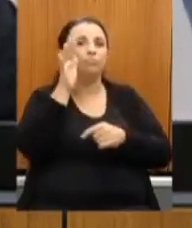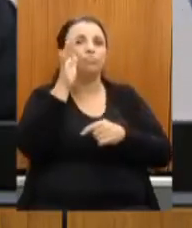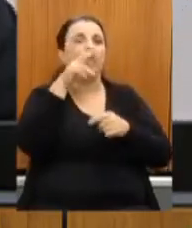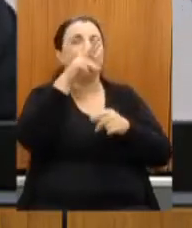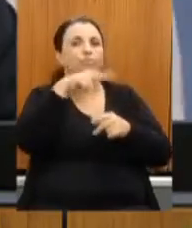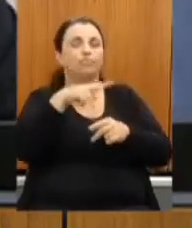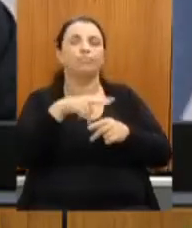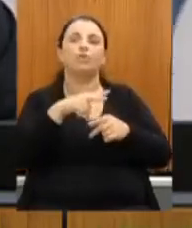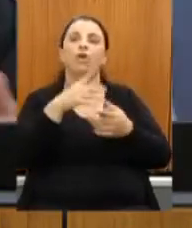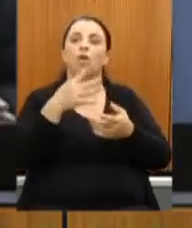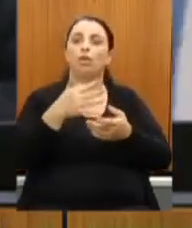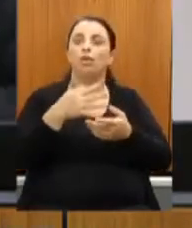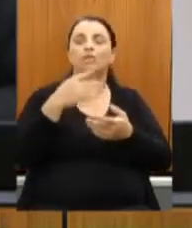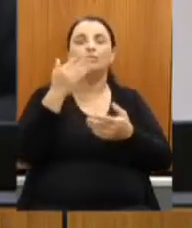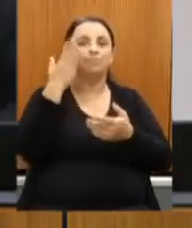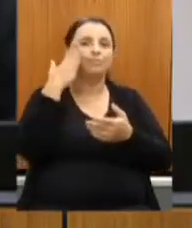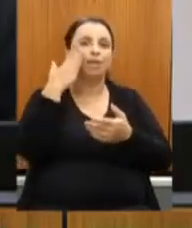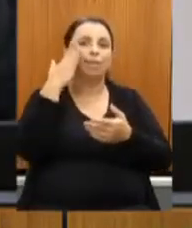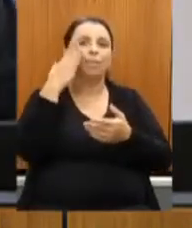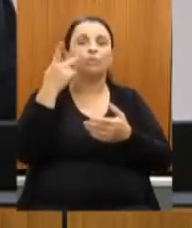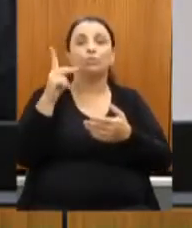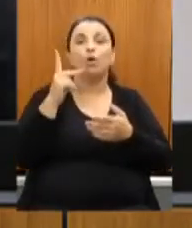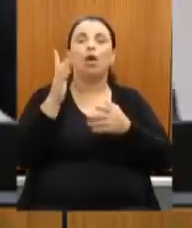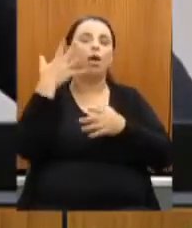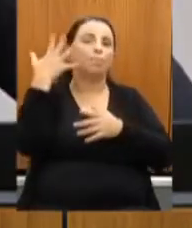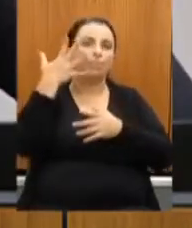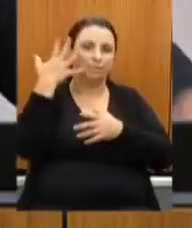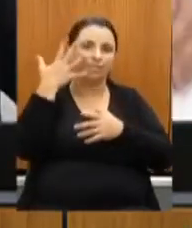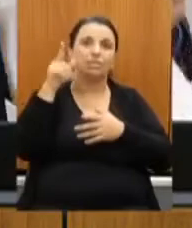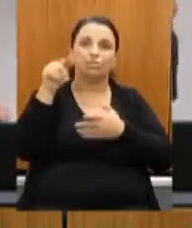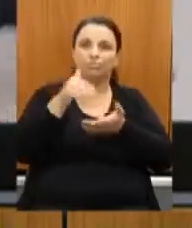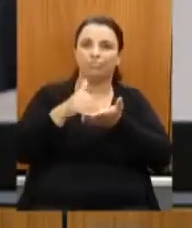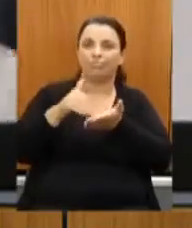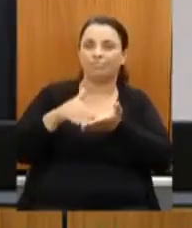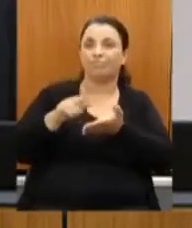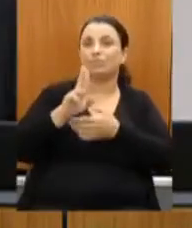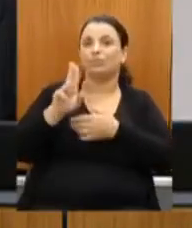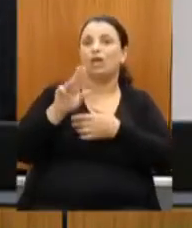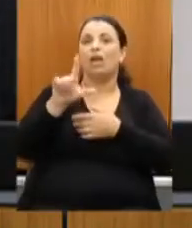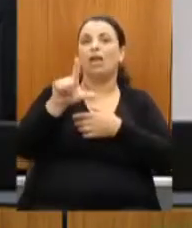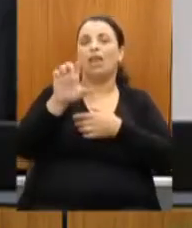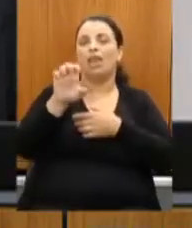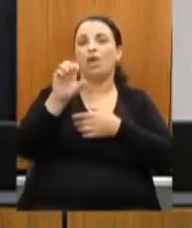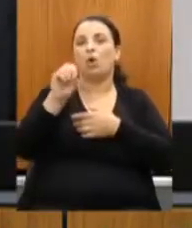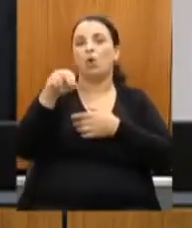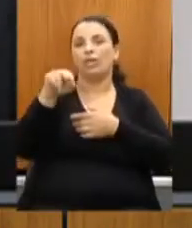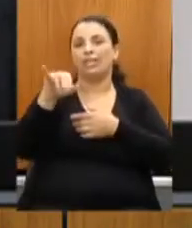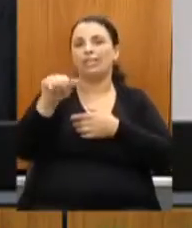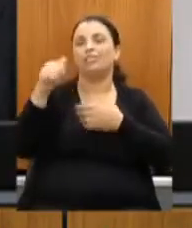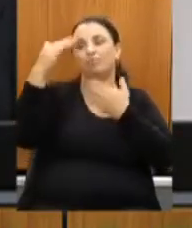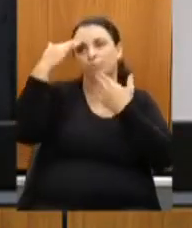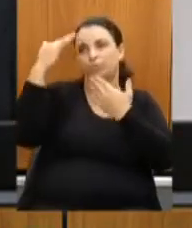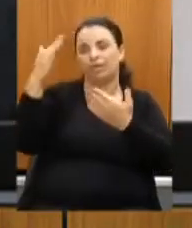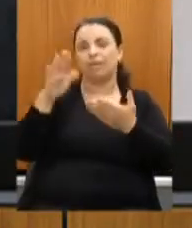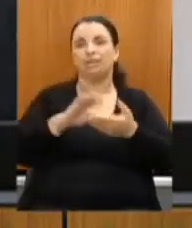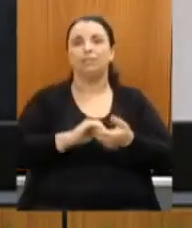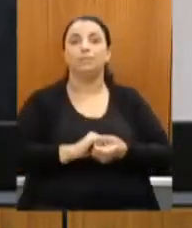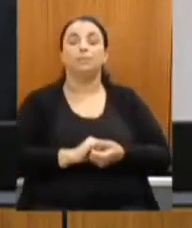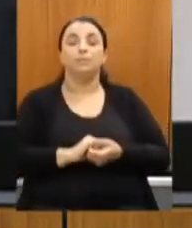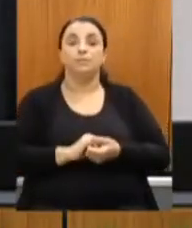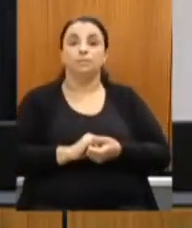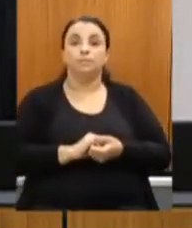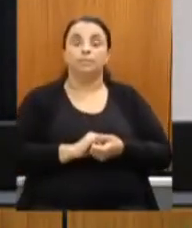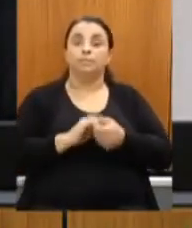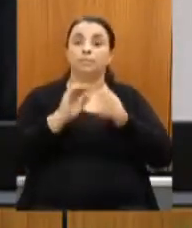conhecimento da apresentação do nosso secretário Leônidas. E, mais uma vez, secretário, muito obrigado. Bom, antes de passar aqui